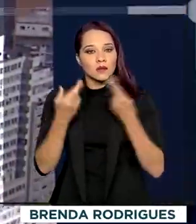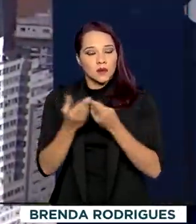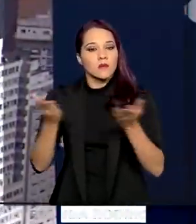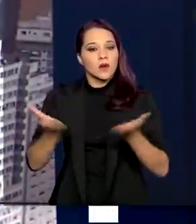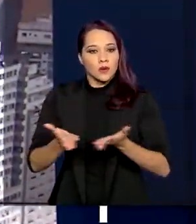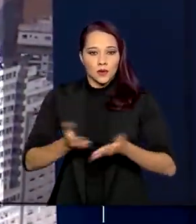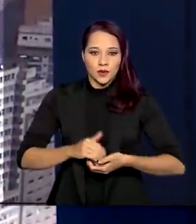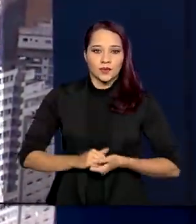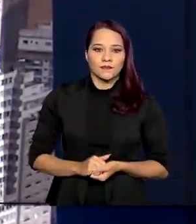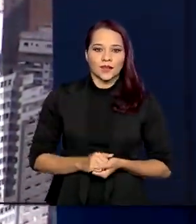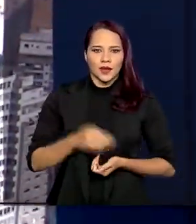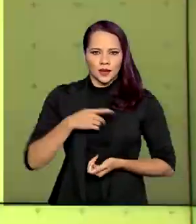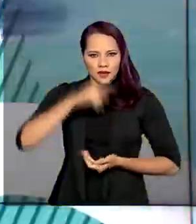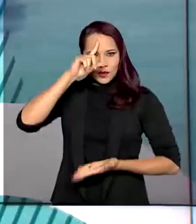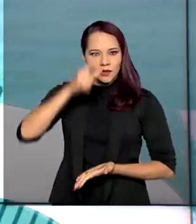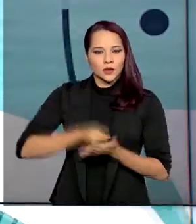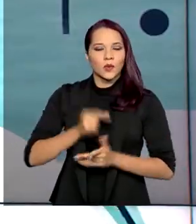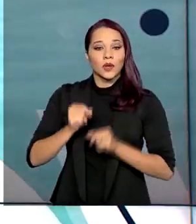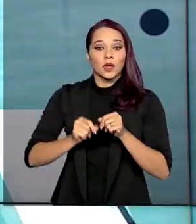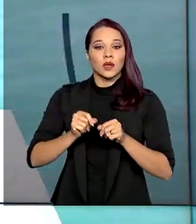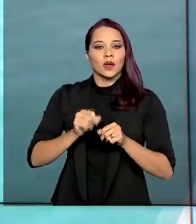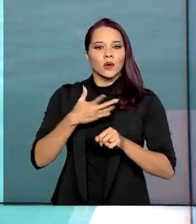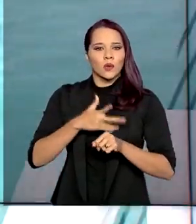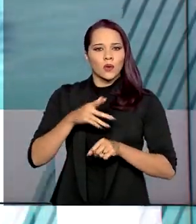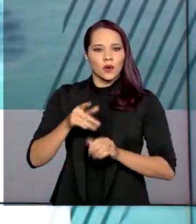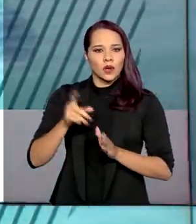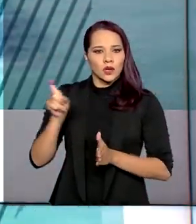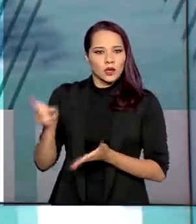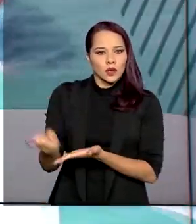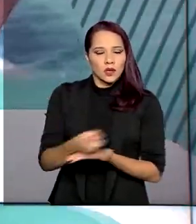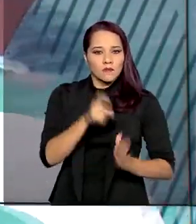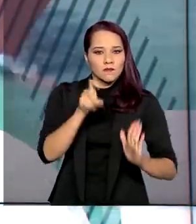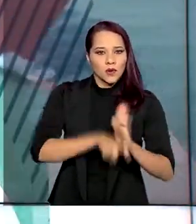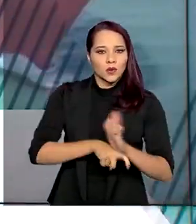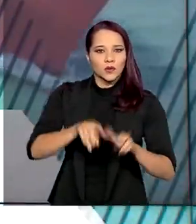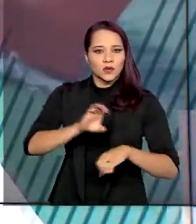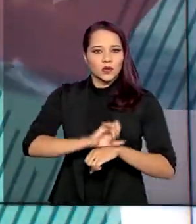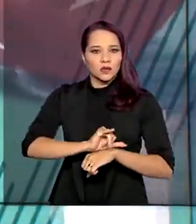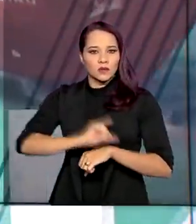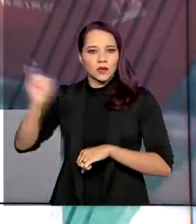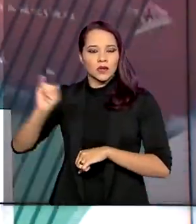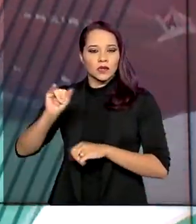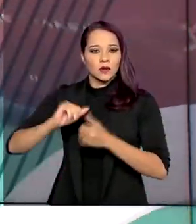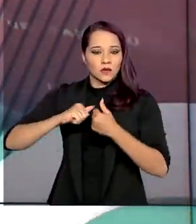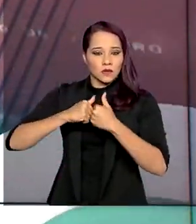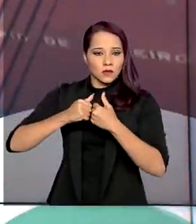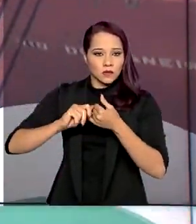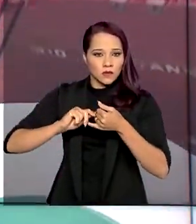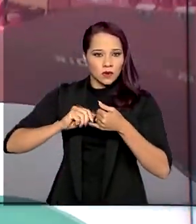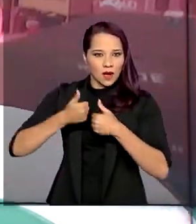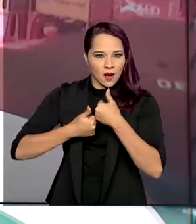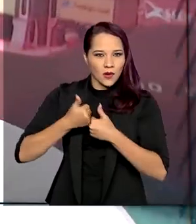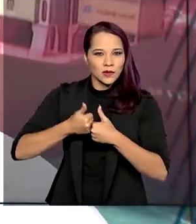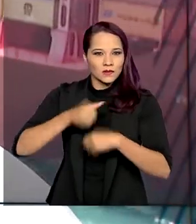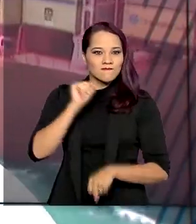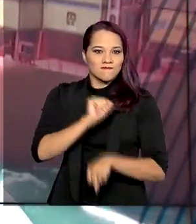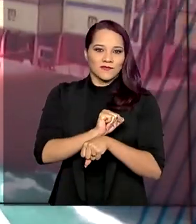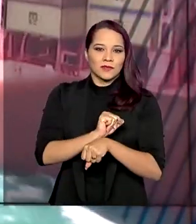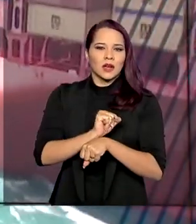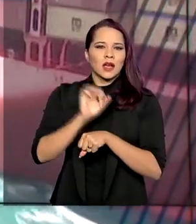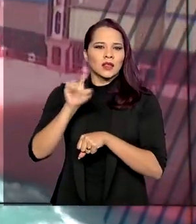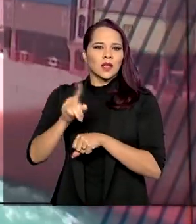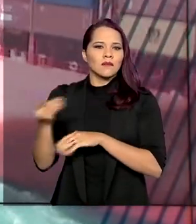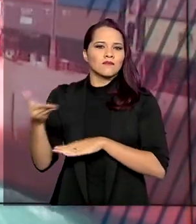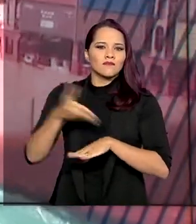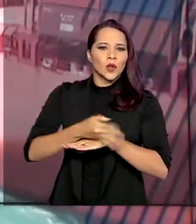momento e acaba de decidir pela suspensão do imposto de importação do arroz. A redução está restrita à entrada de